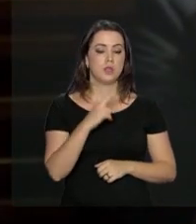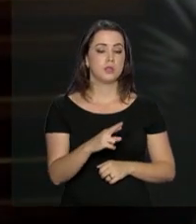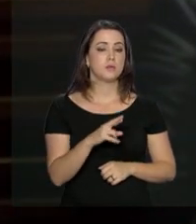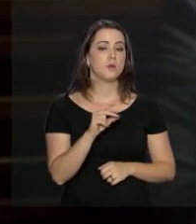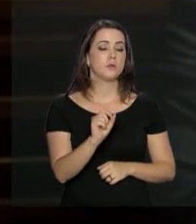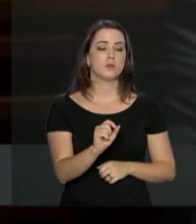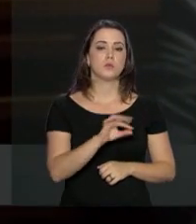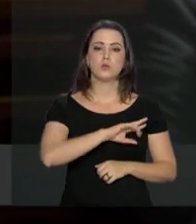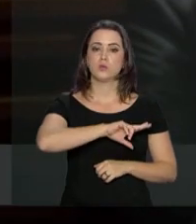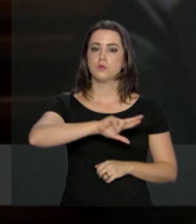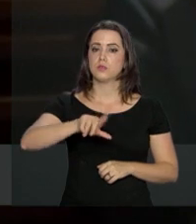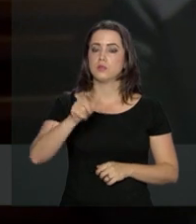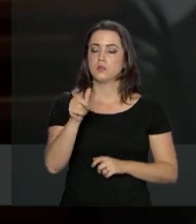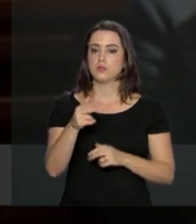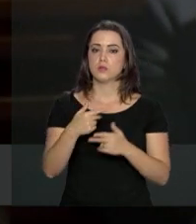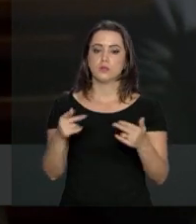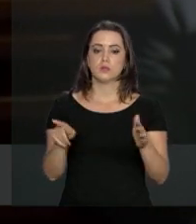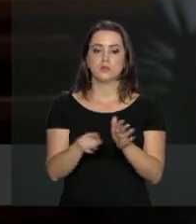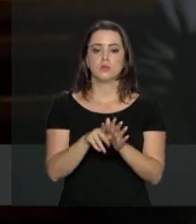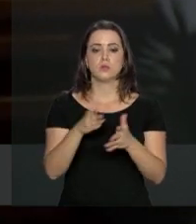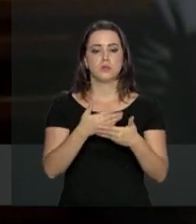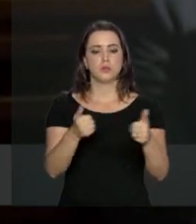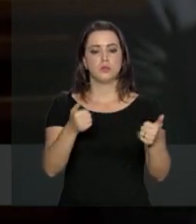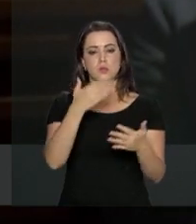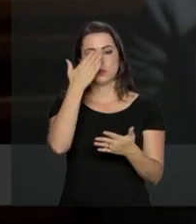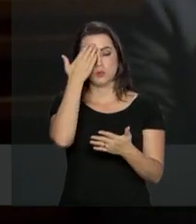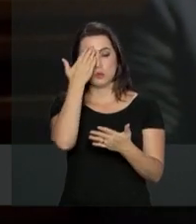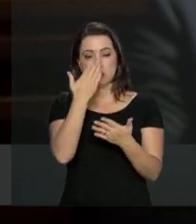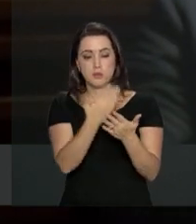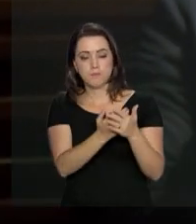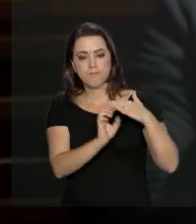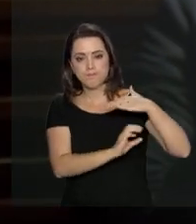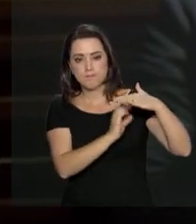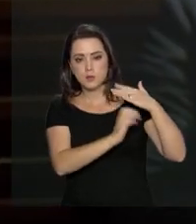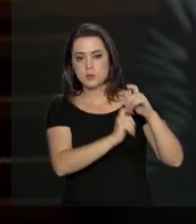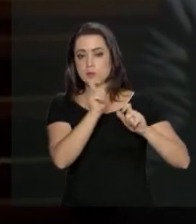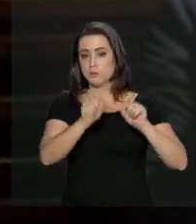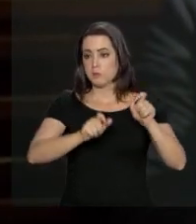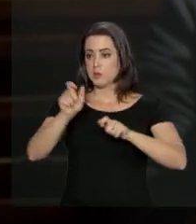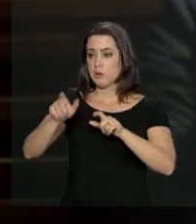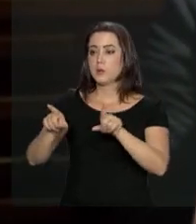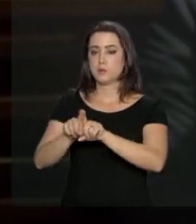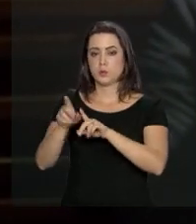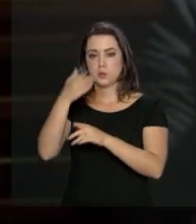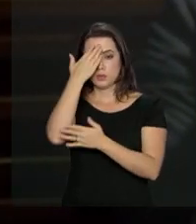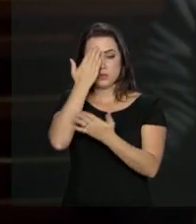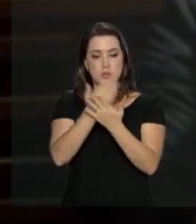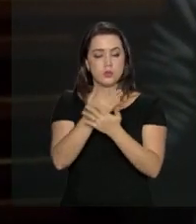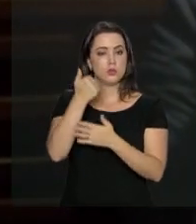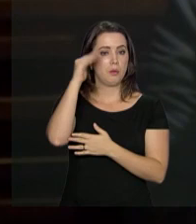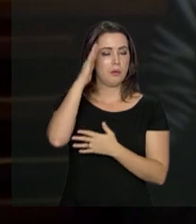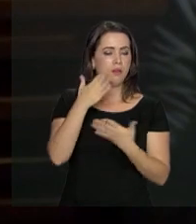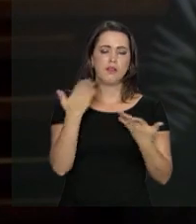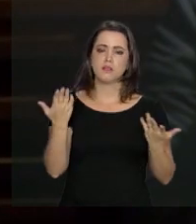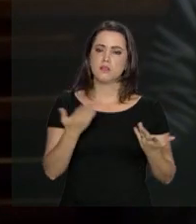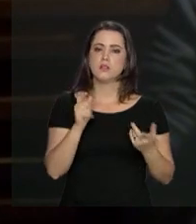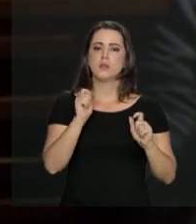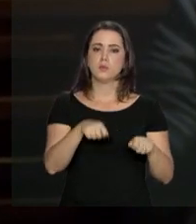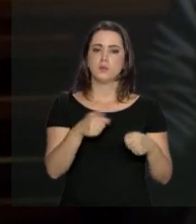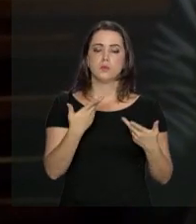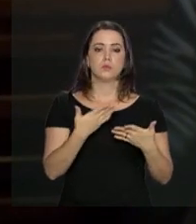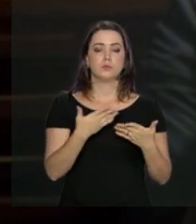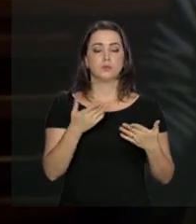e de muitas outras coisas, recuperou a confiança das empresas e do consumidor. Houve uma grande recuperação da